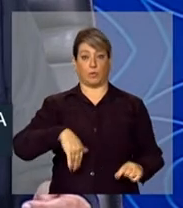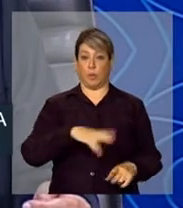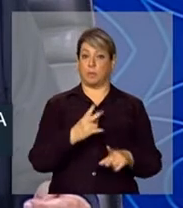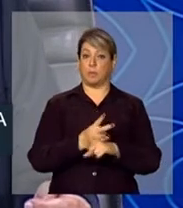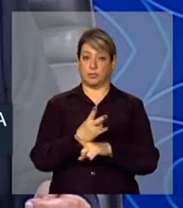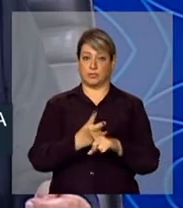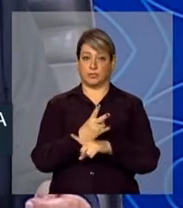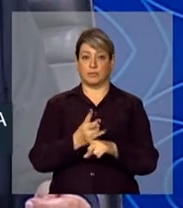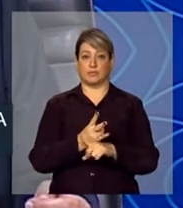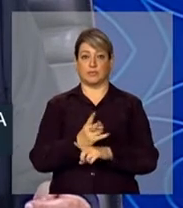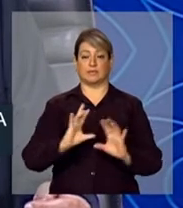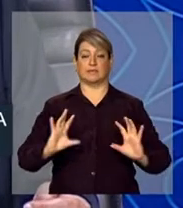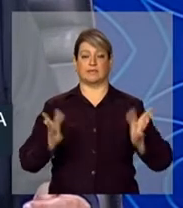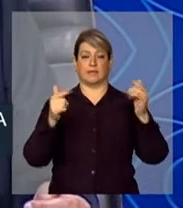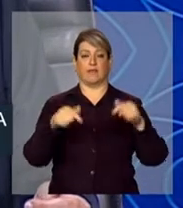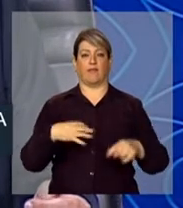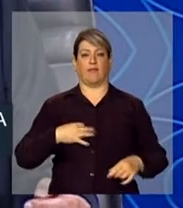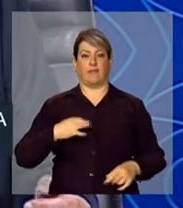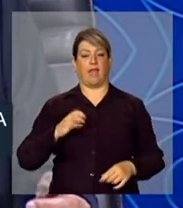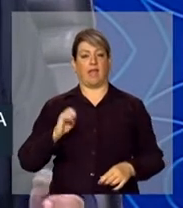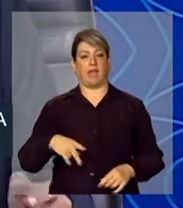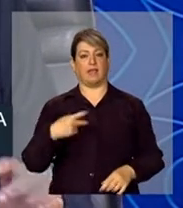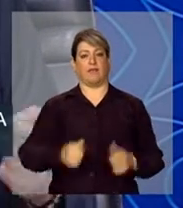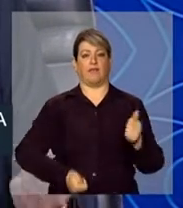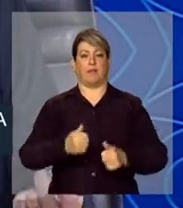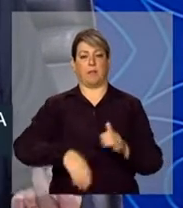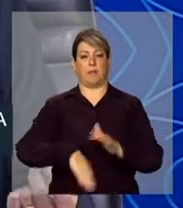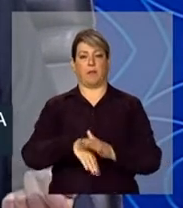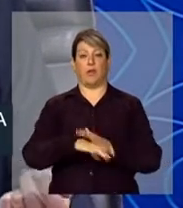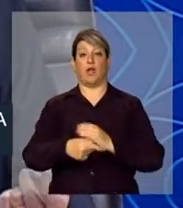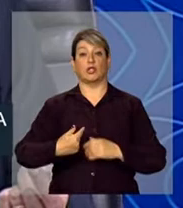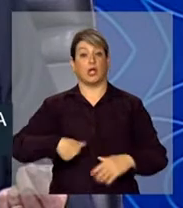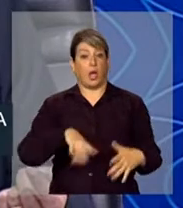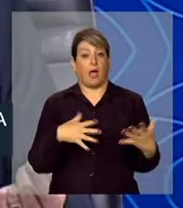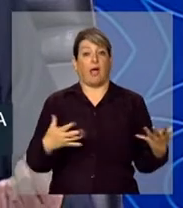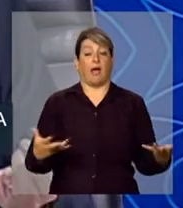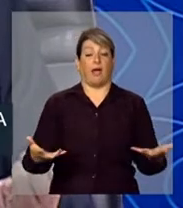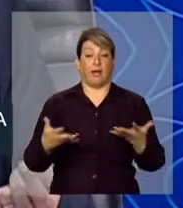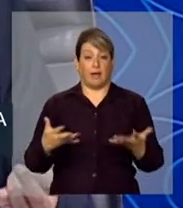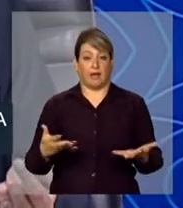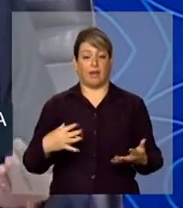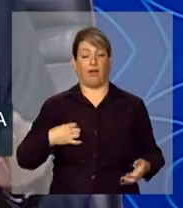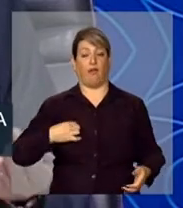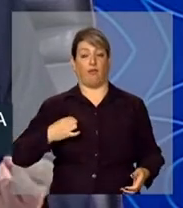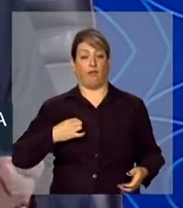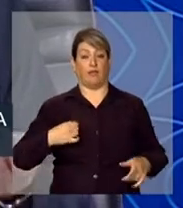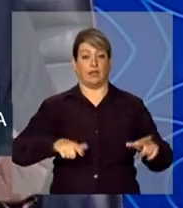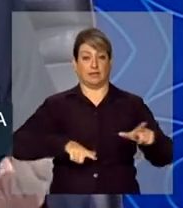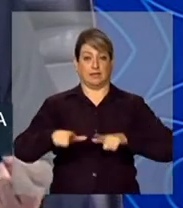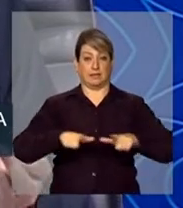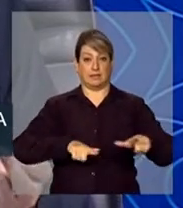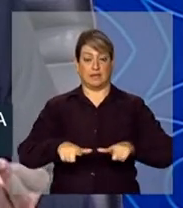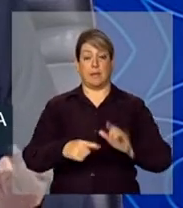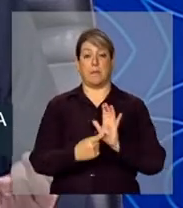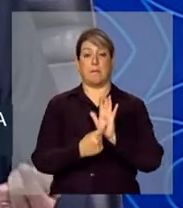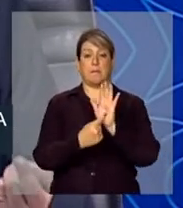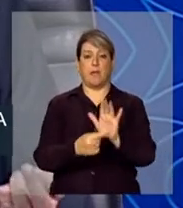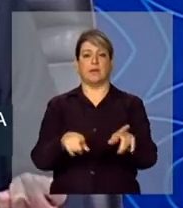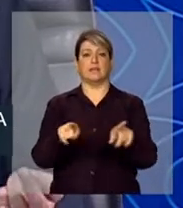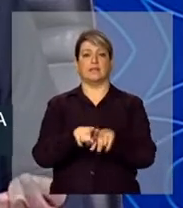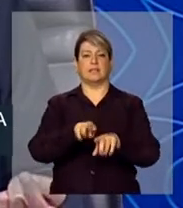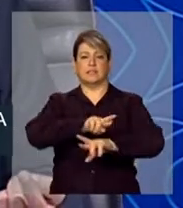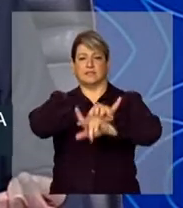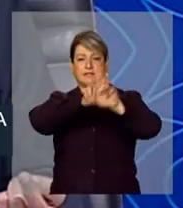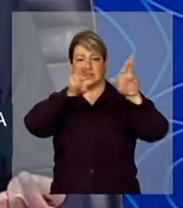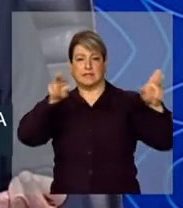celebrar com o voluntariado é exatamente isso no futebol. E queremos que o voluntariado também seja a expressão da diversidade do